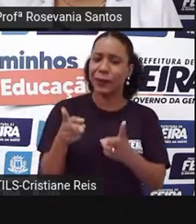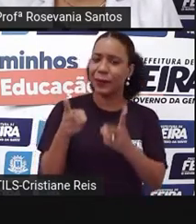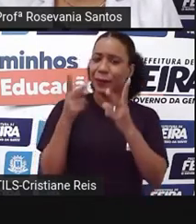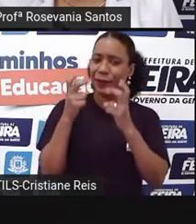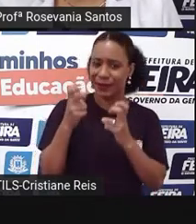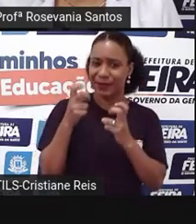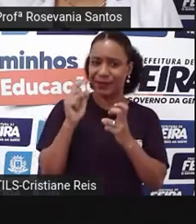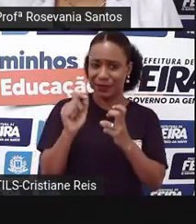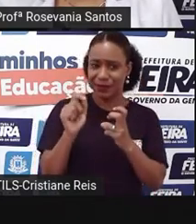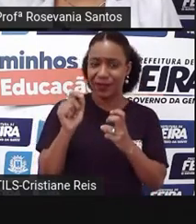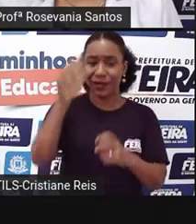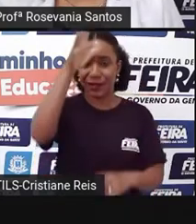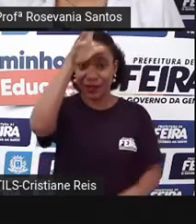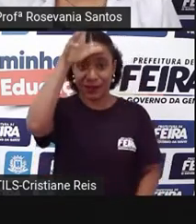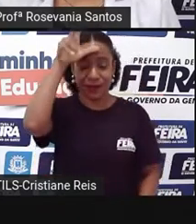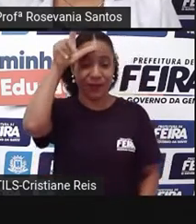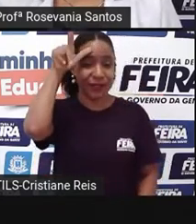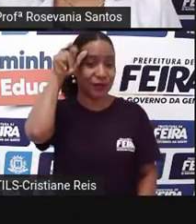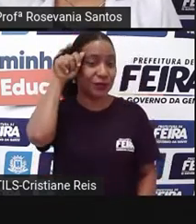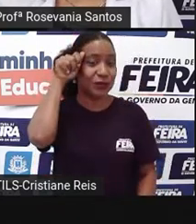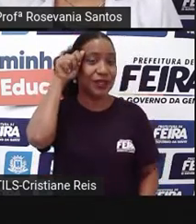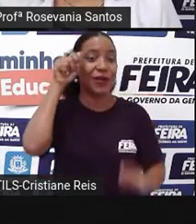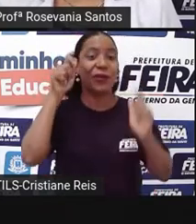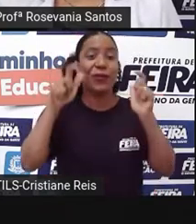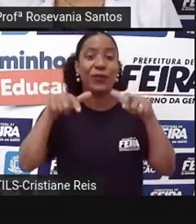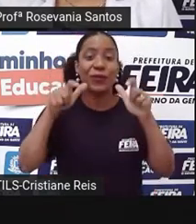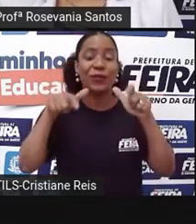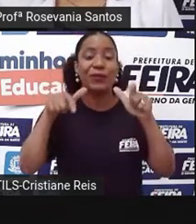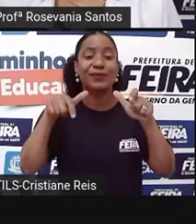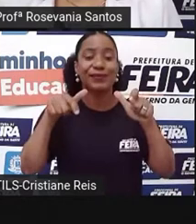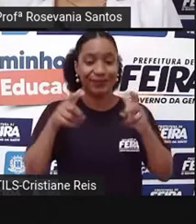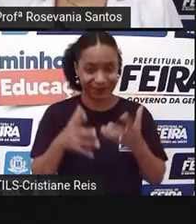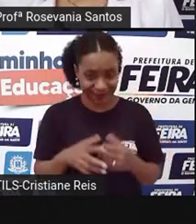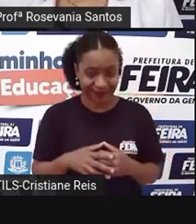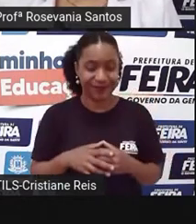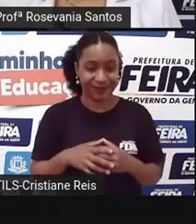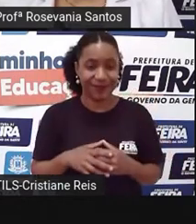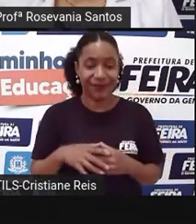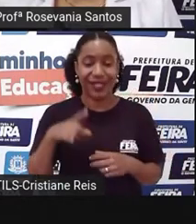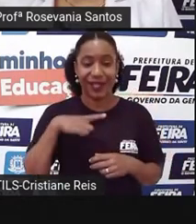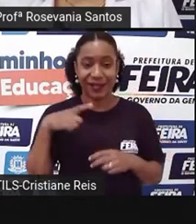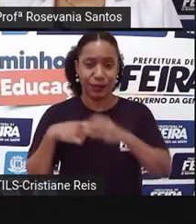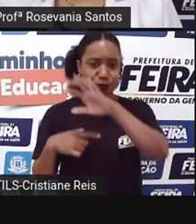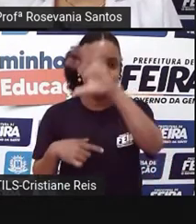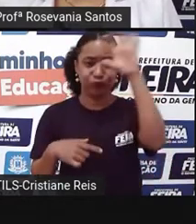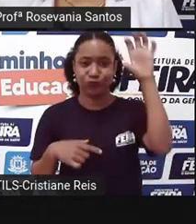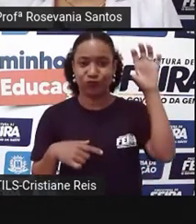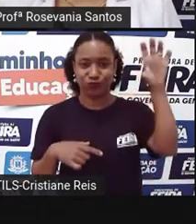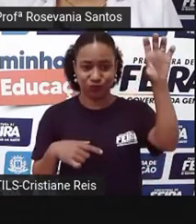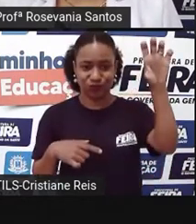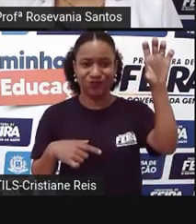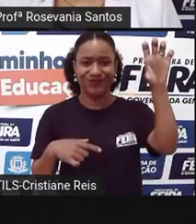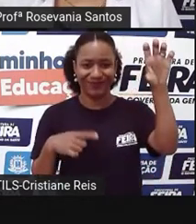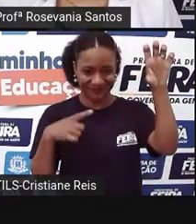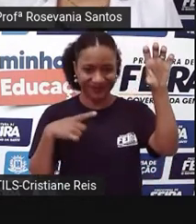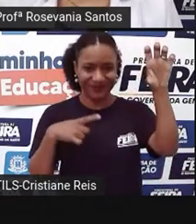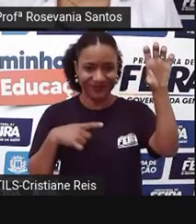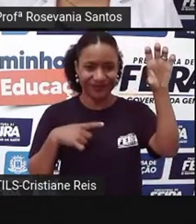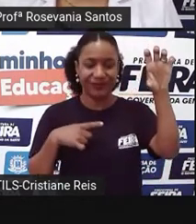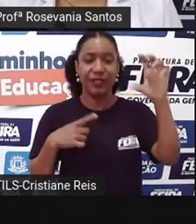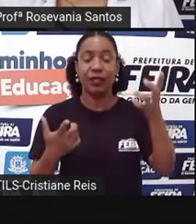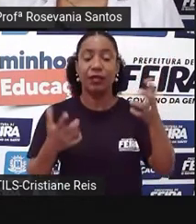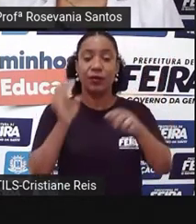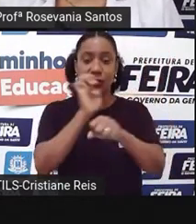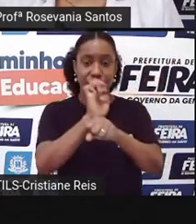Amazônia, ela é, né, vamos dizer assim, uma região bastante expressiva. Ela pega todos os estados da região